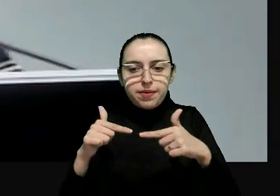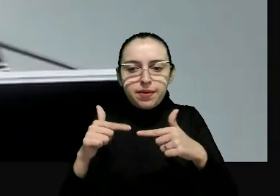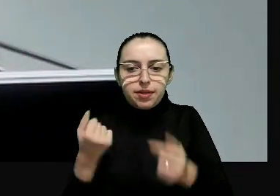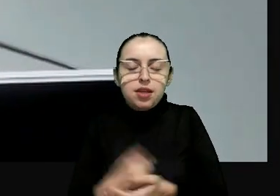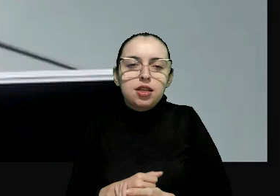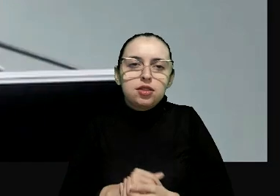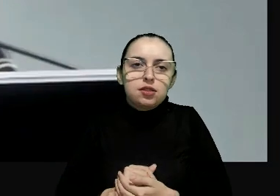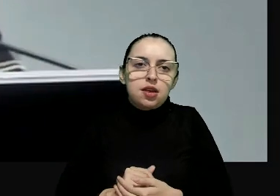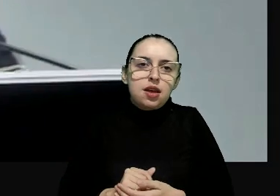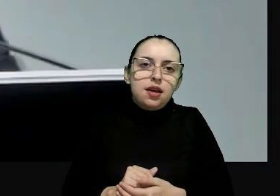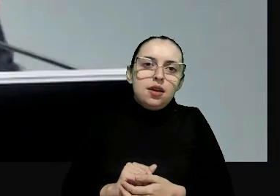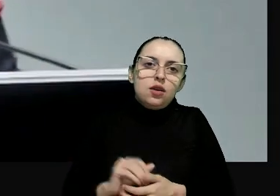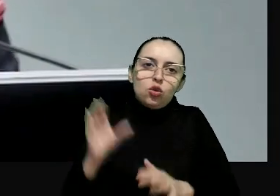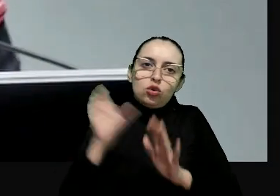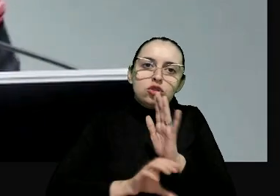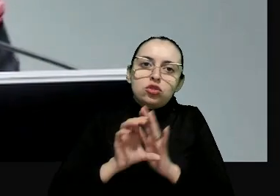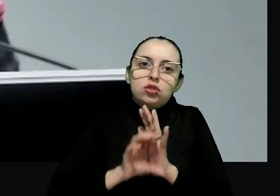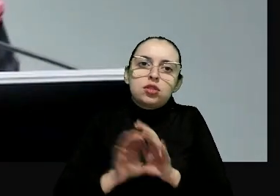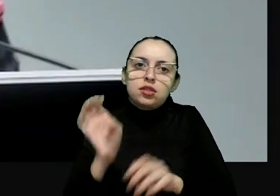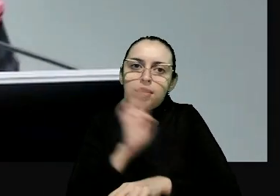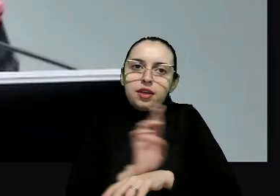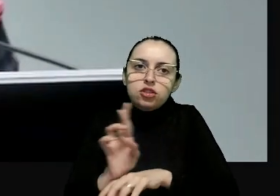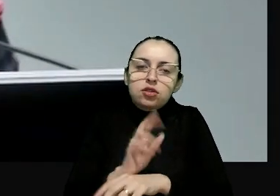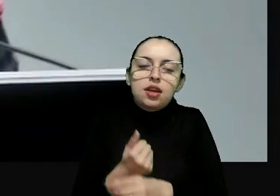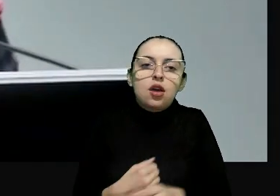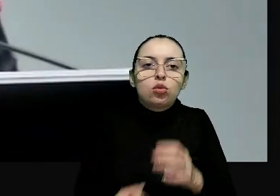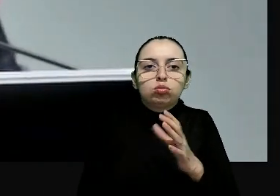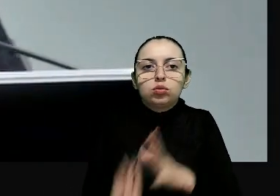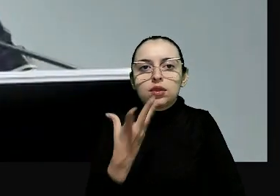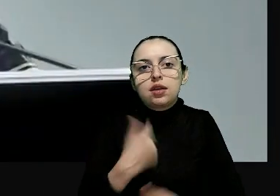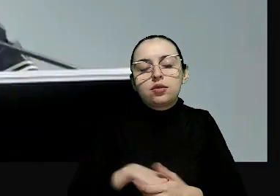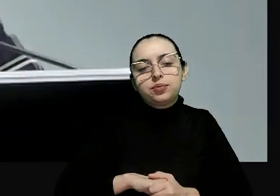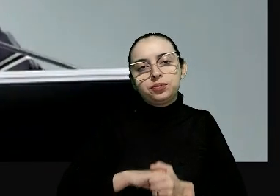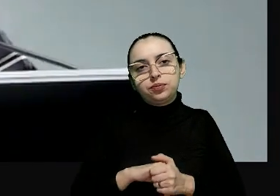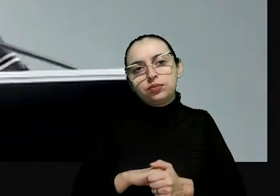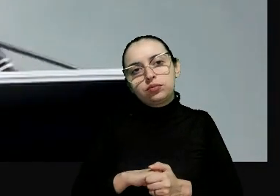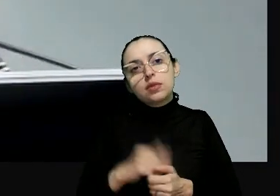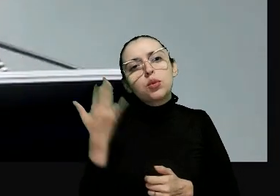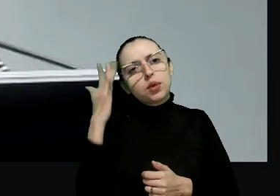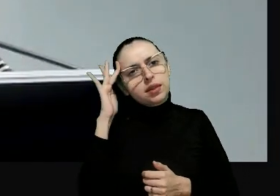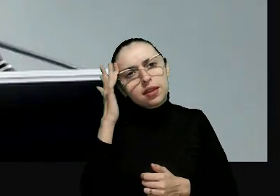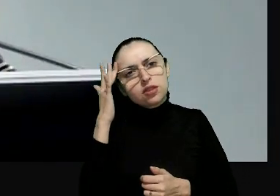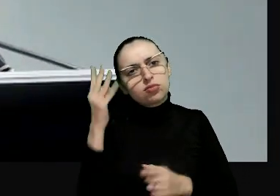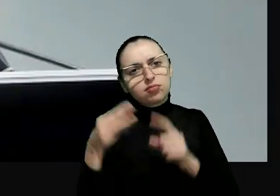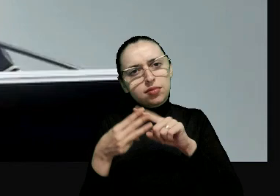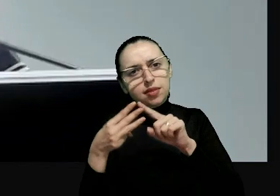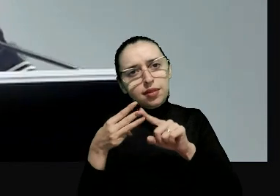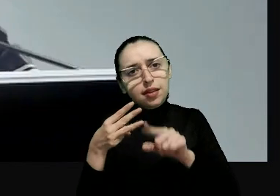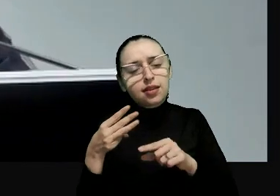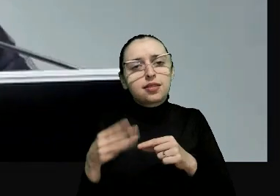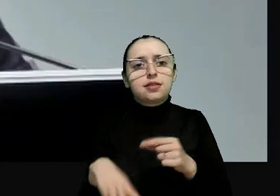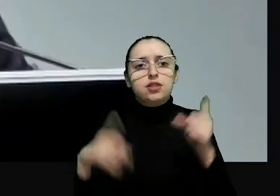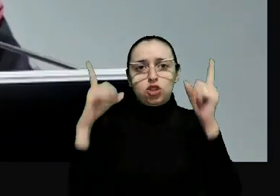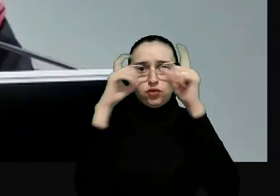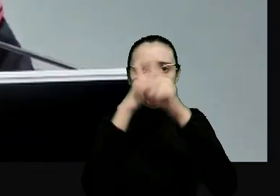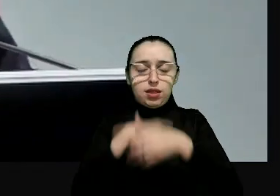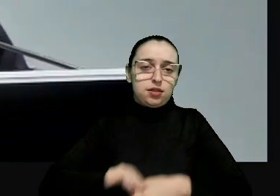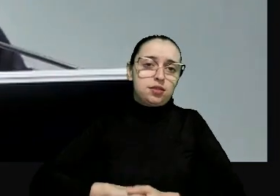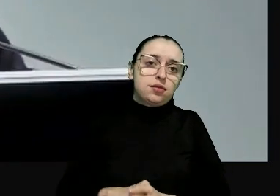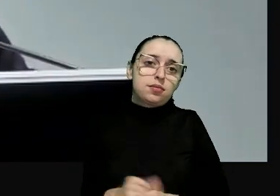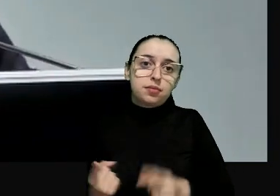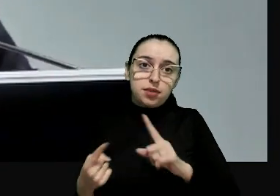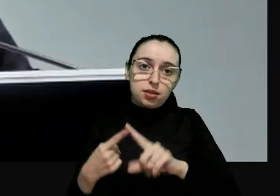impulsionarmos esse constitucionalismo regional transformador? E aqui, eu creio que há três desafios. O